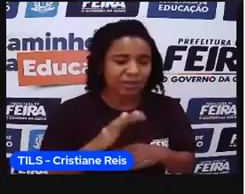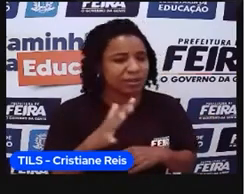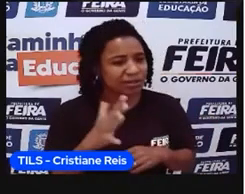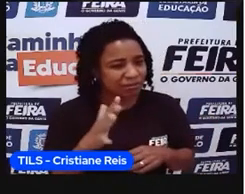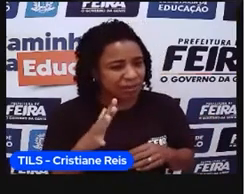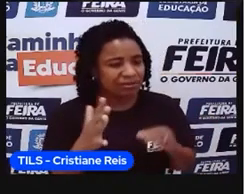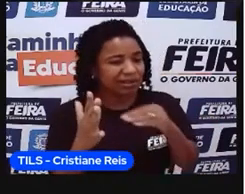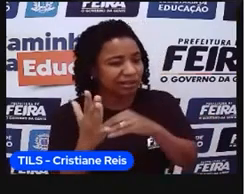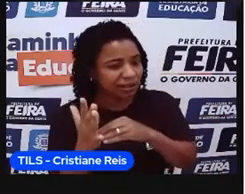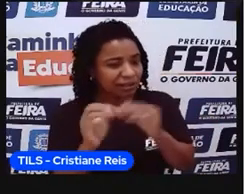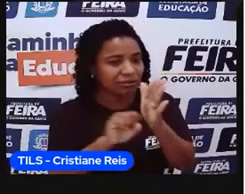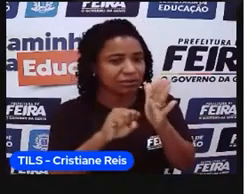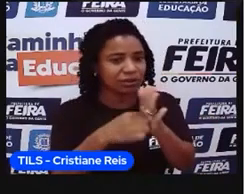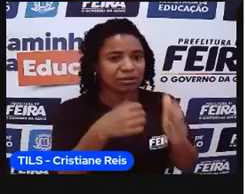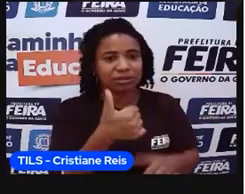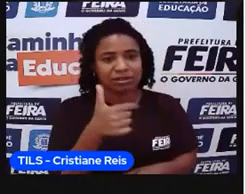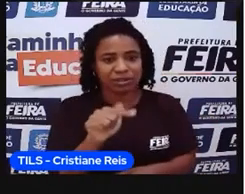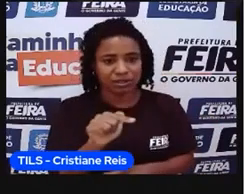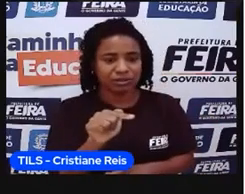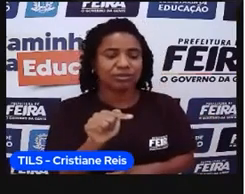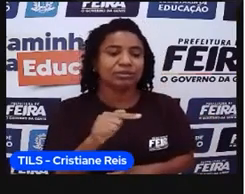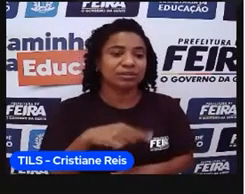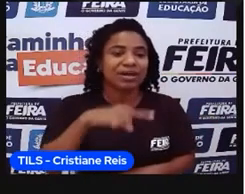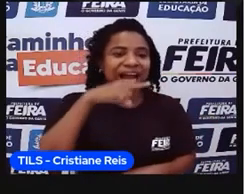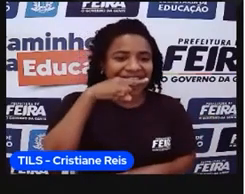produtos e a criação de gado, né.